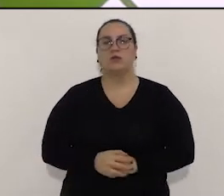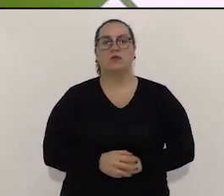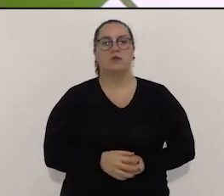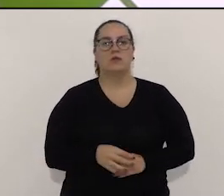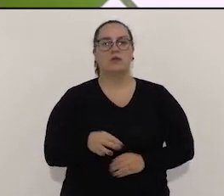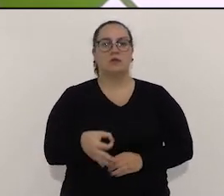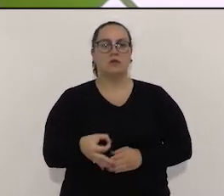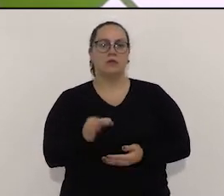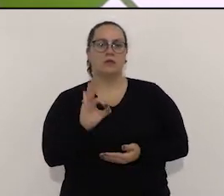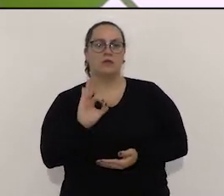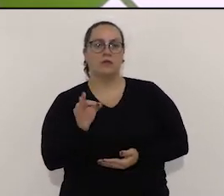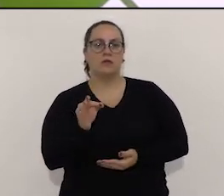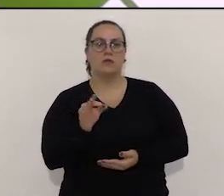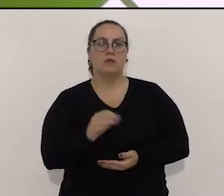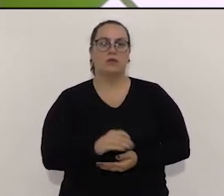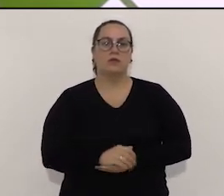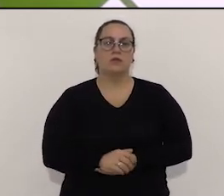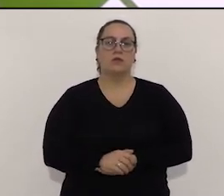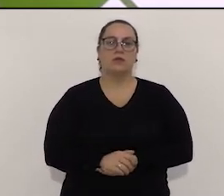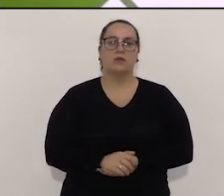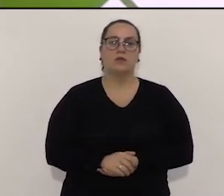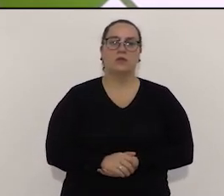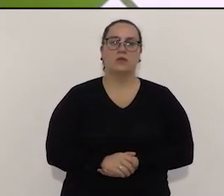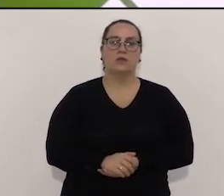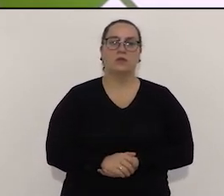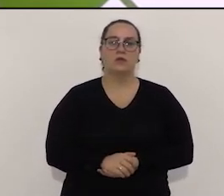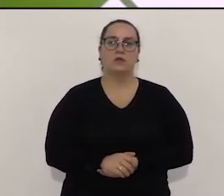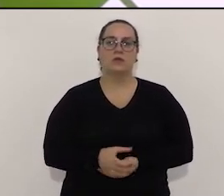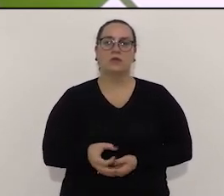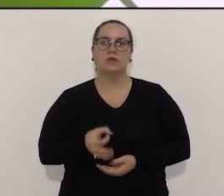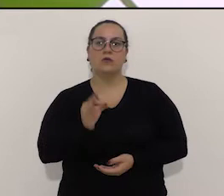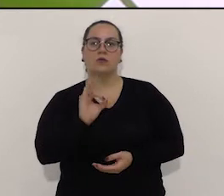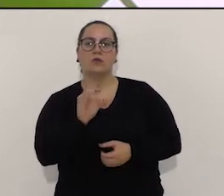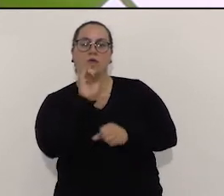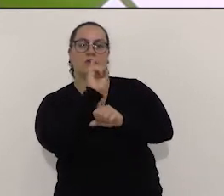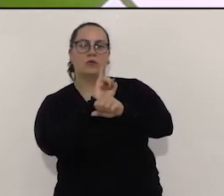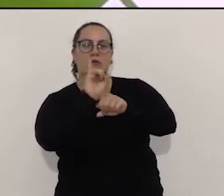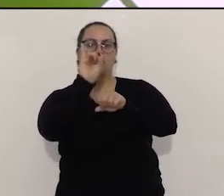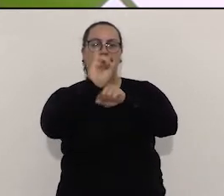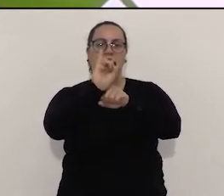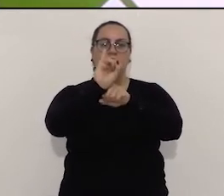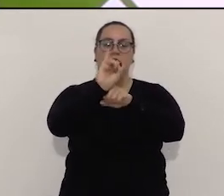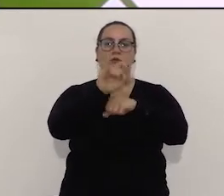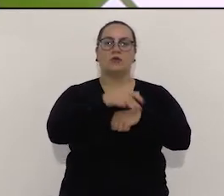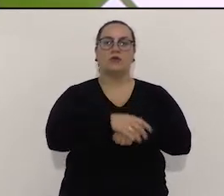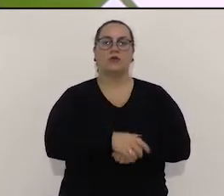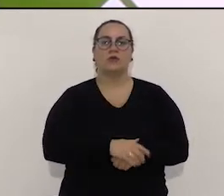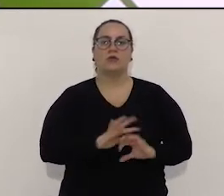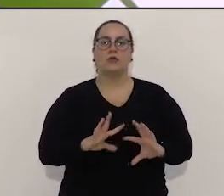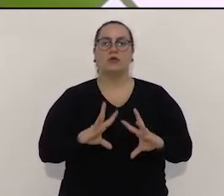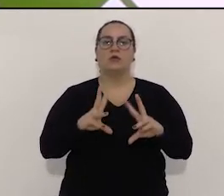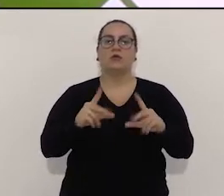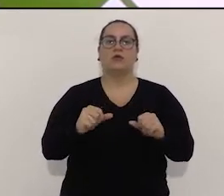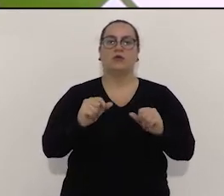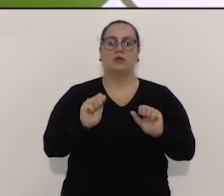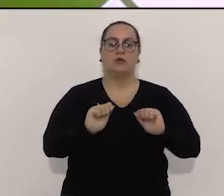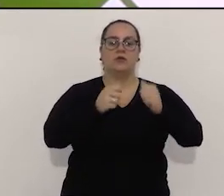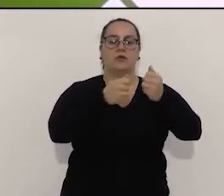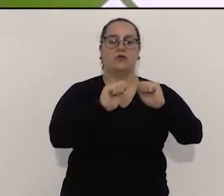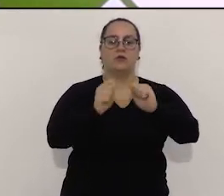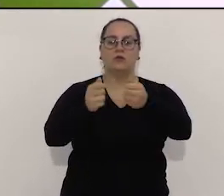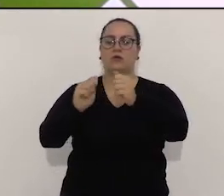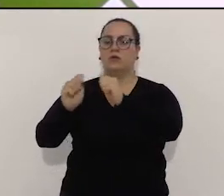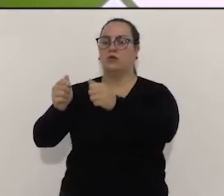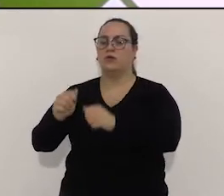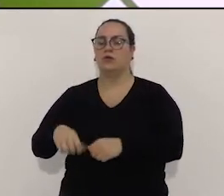da moeda Caioá, que é uma perspectiva que a gente quer uma moeda como se fosse uma moeda digital. Ou seja, todos os programas redistributivos de